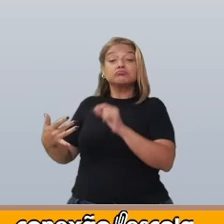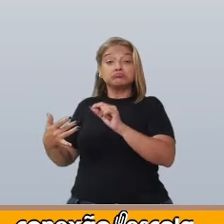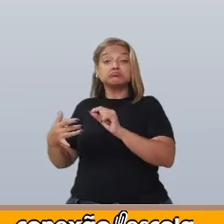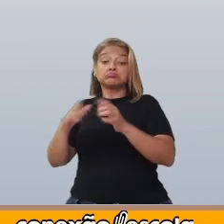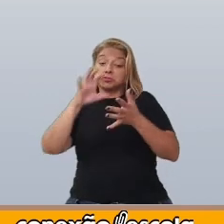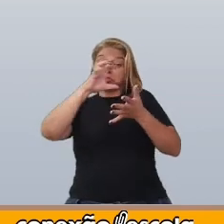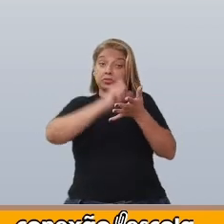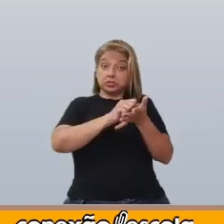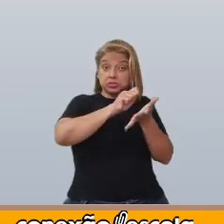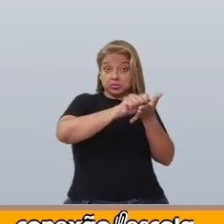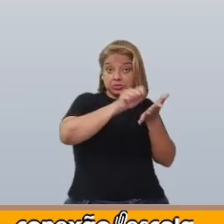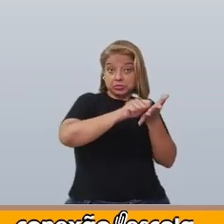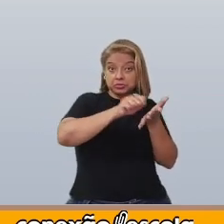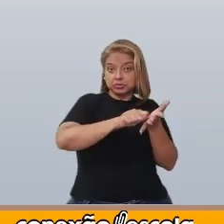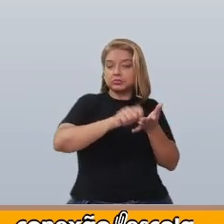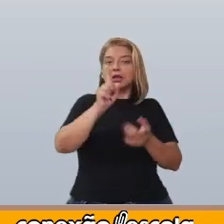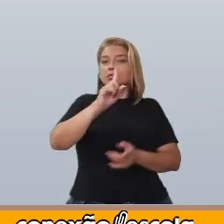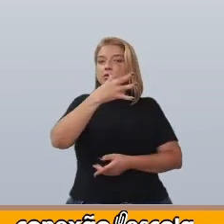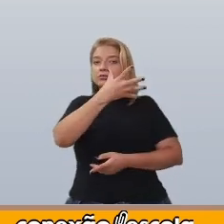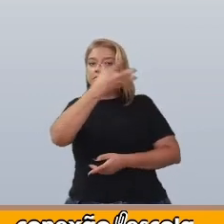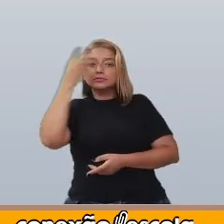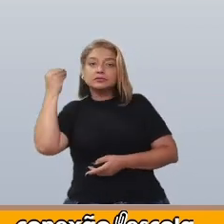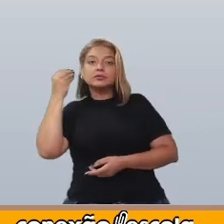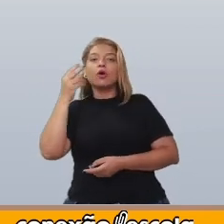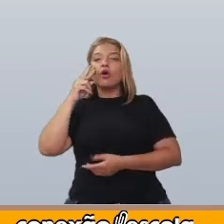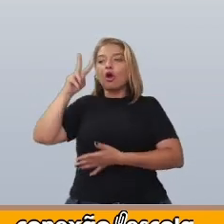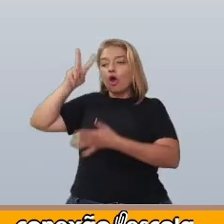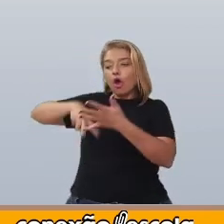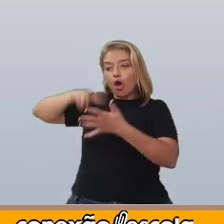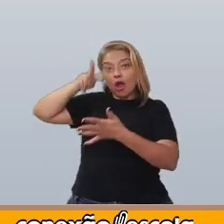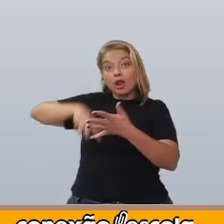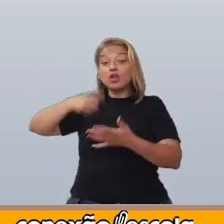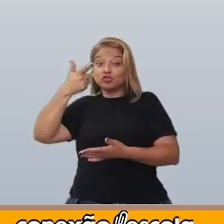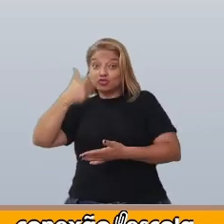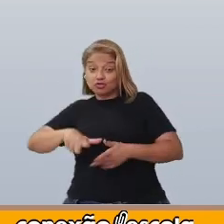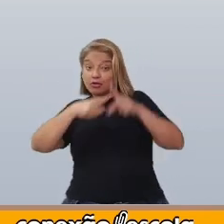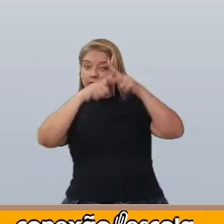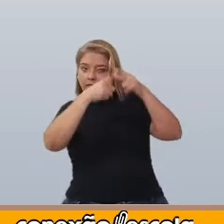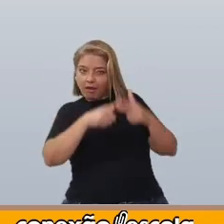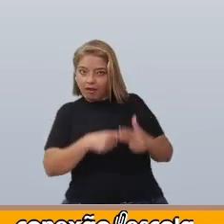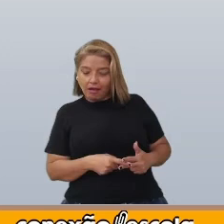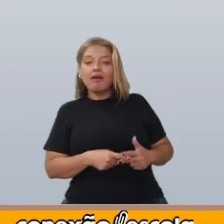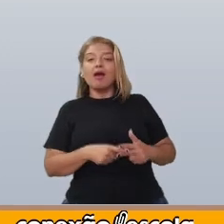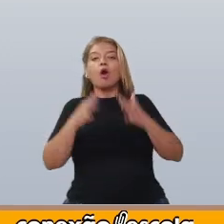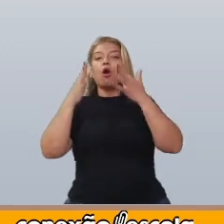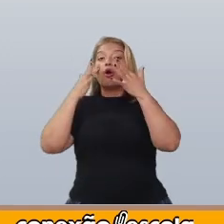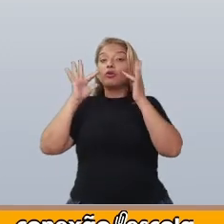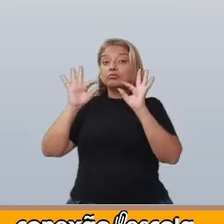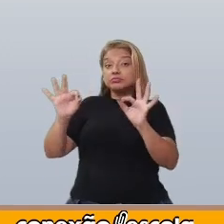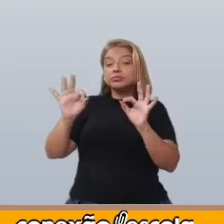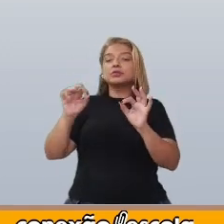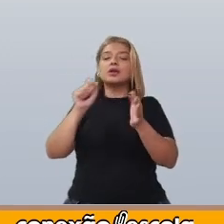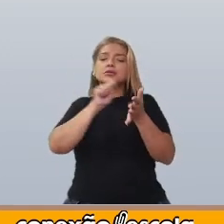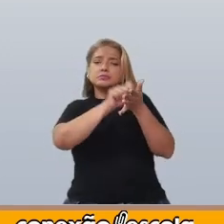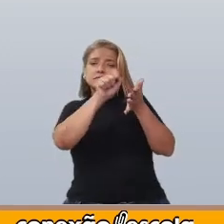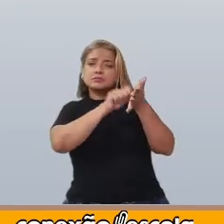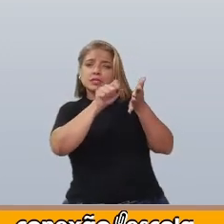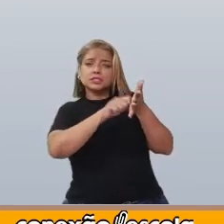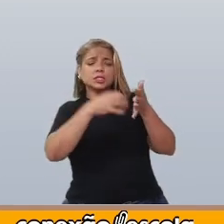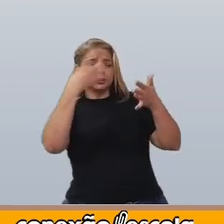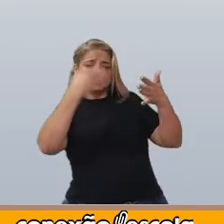registrar, não esquecer de revisar o texto, e observar a escrita